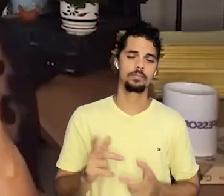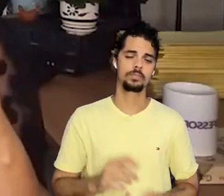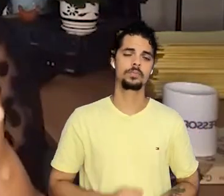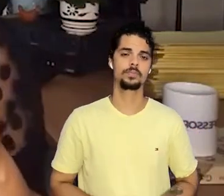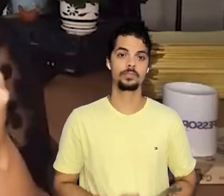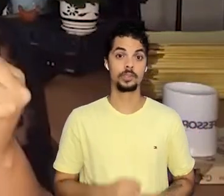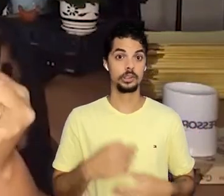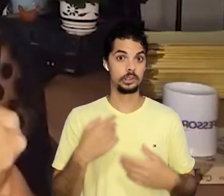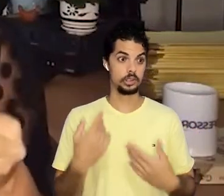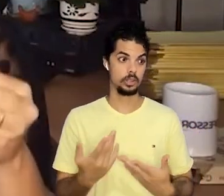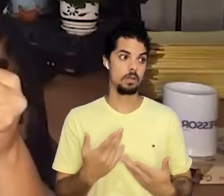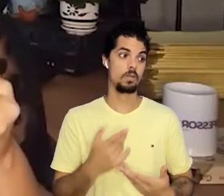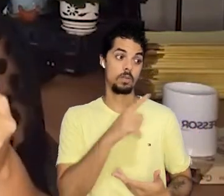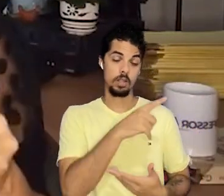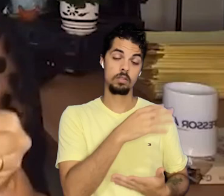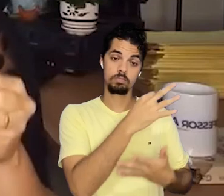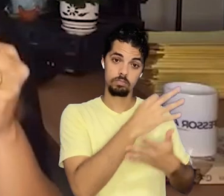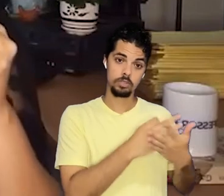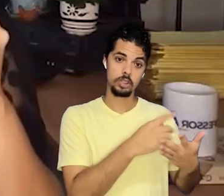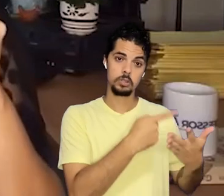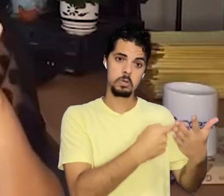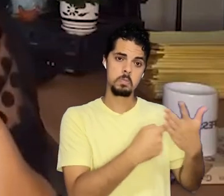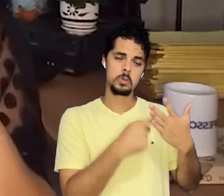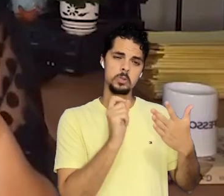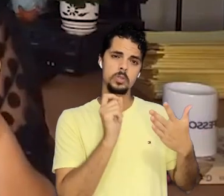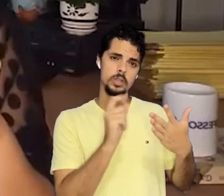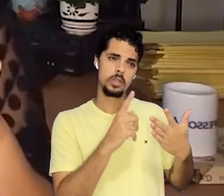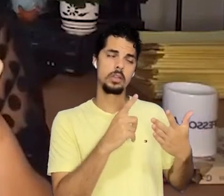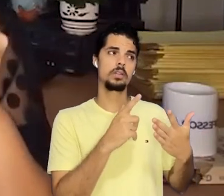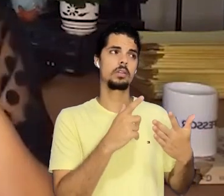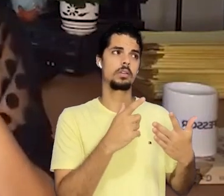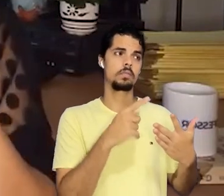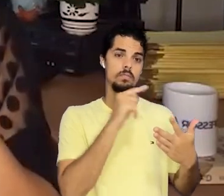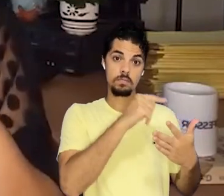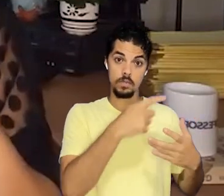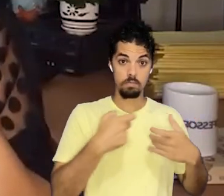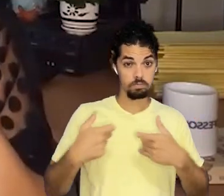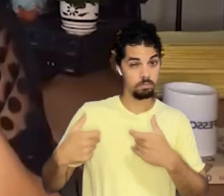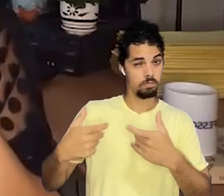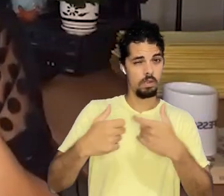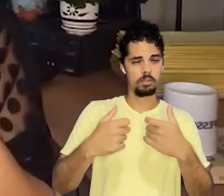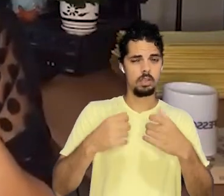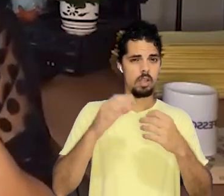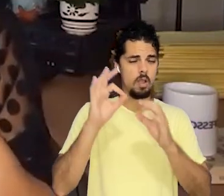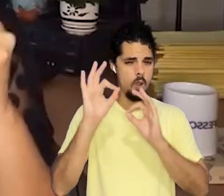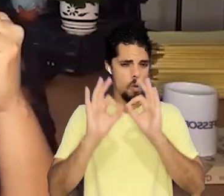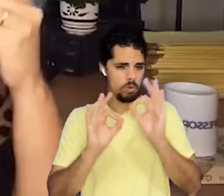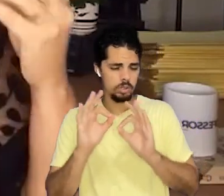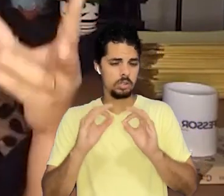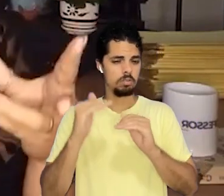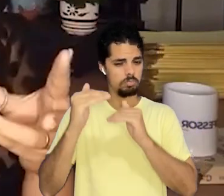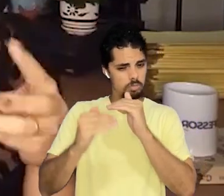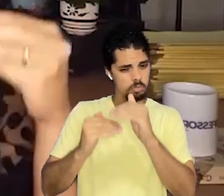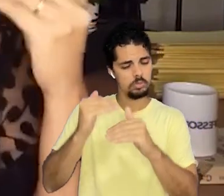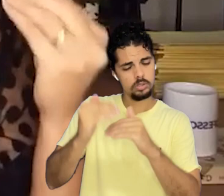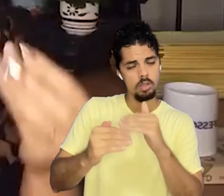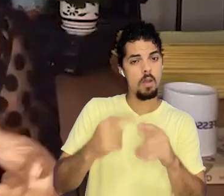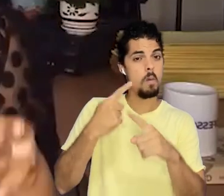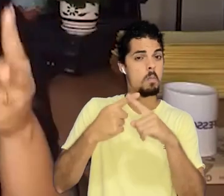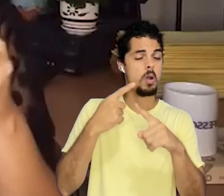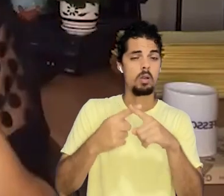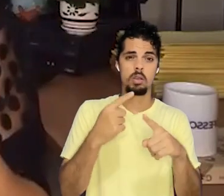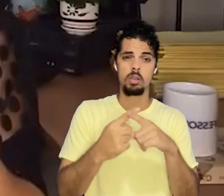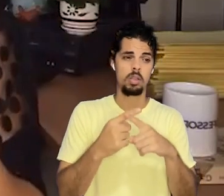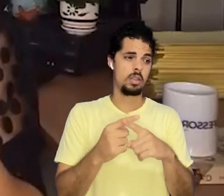ideia de que essas guerras aconteceram por conta de que essas pessoas não eram a favor dos